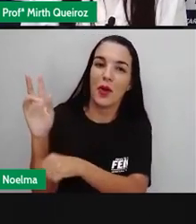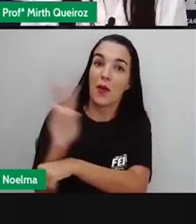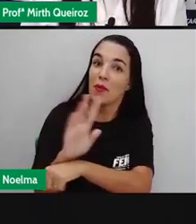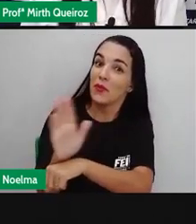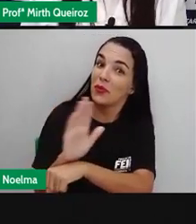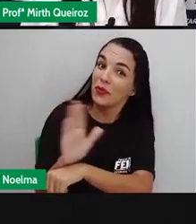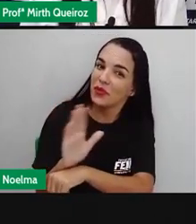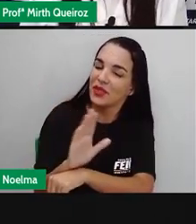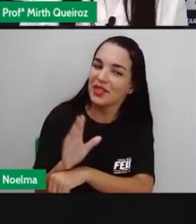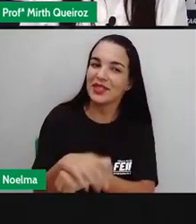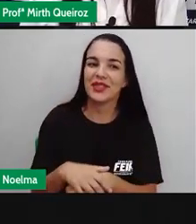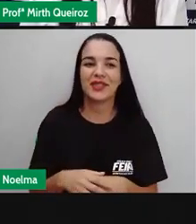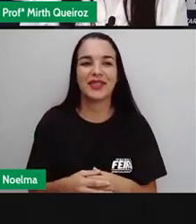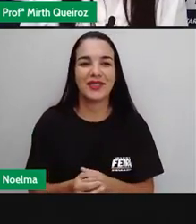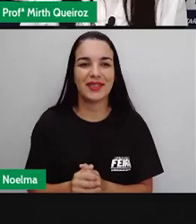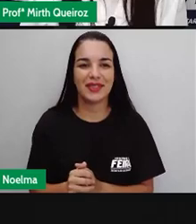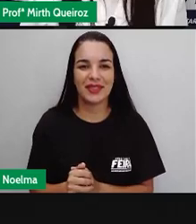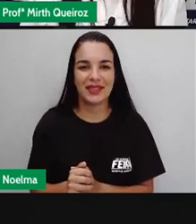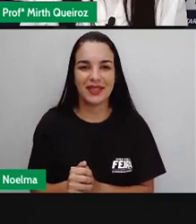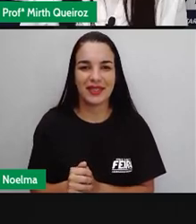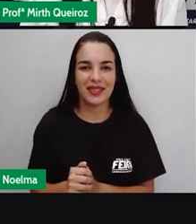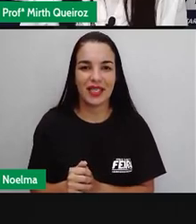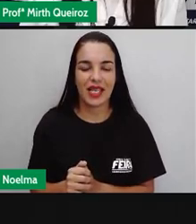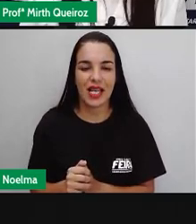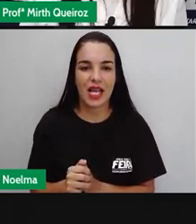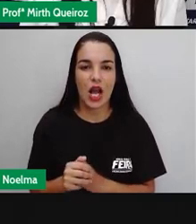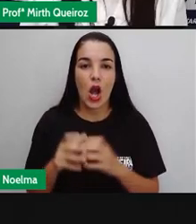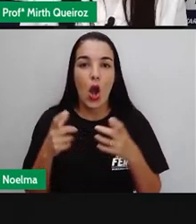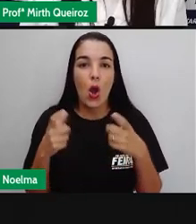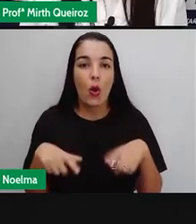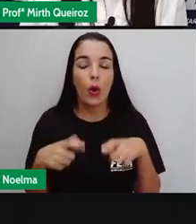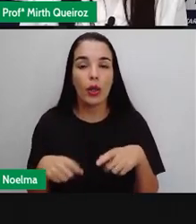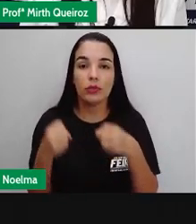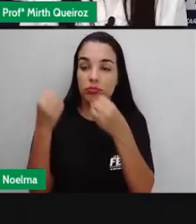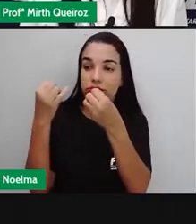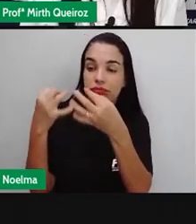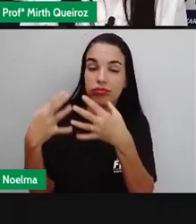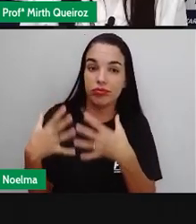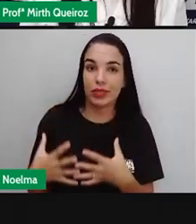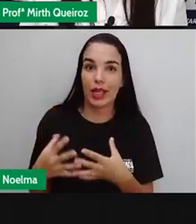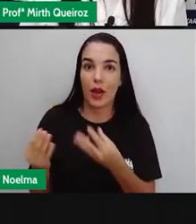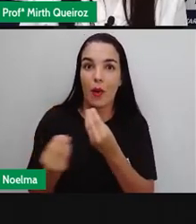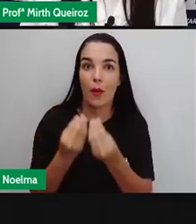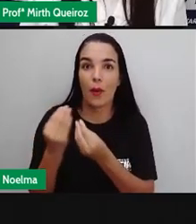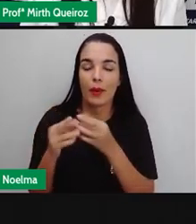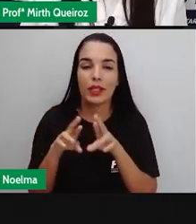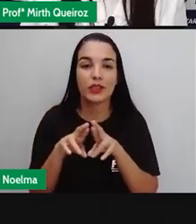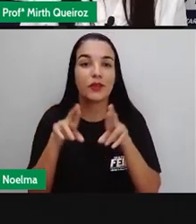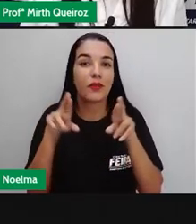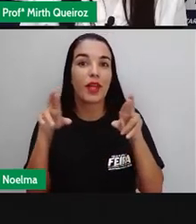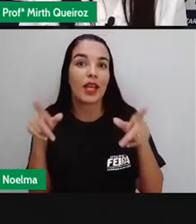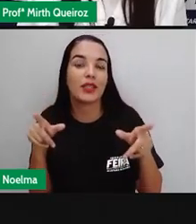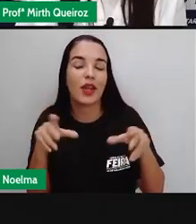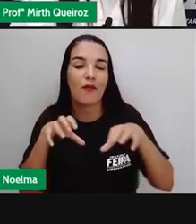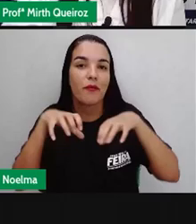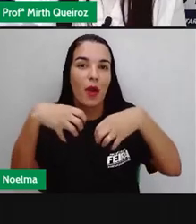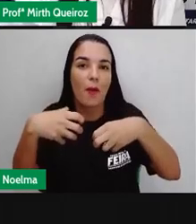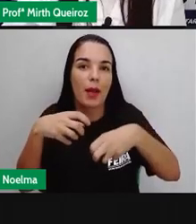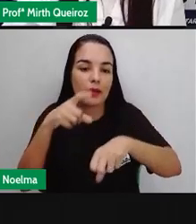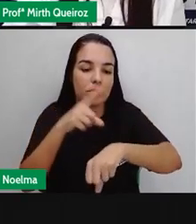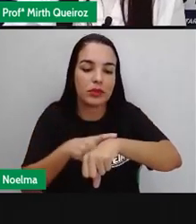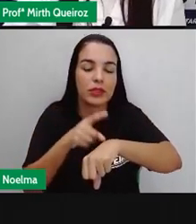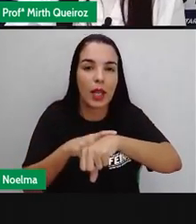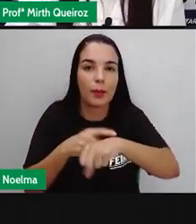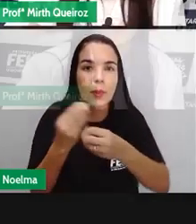para vocês um pequeno vídeo onde nós vamos falar sobre as diferentes formas de medir o tempo.